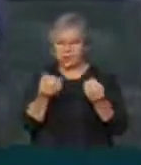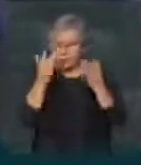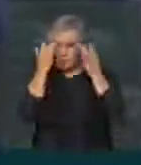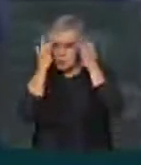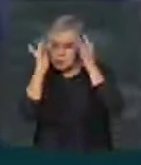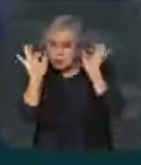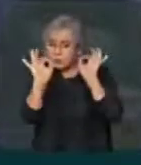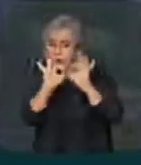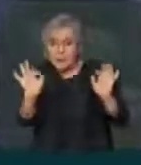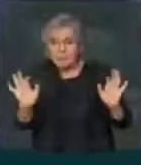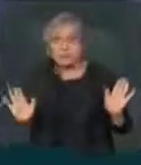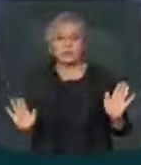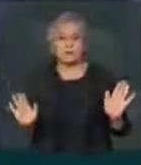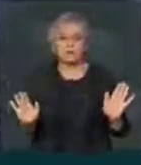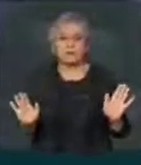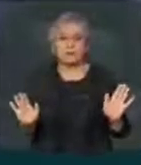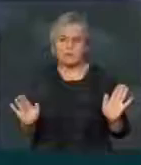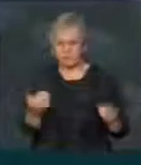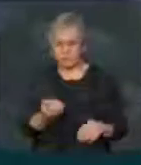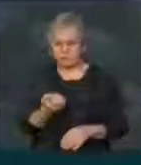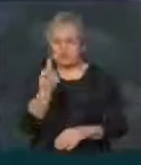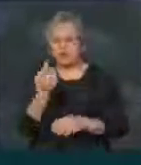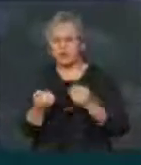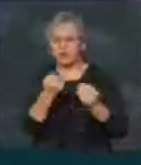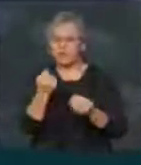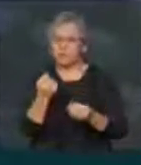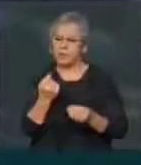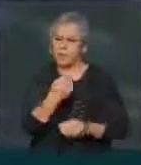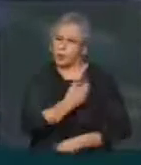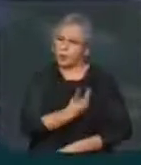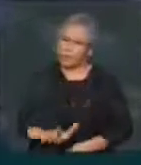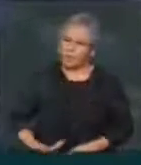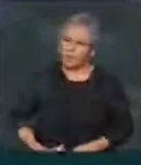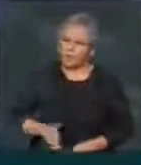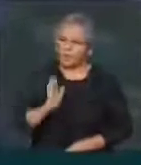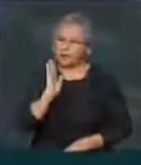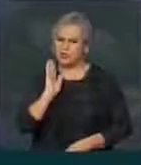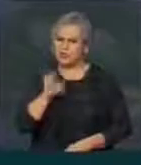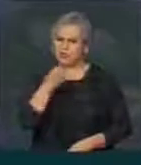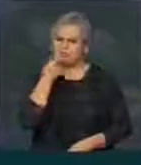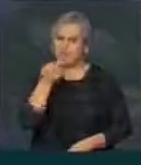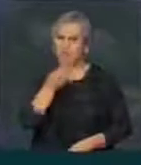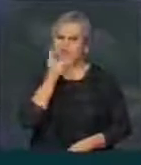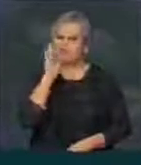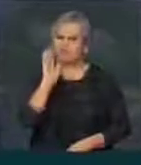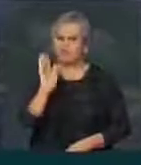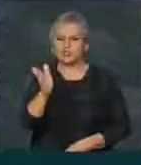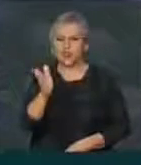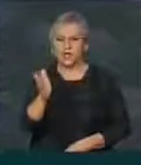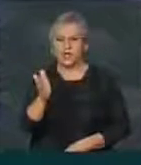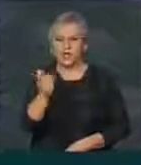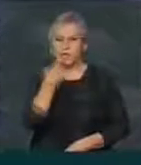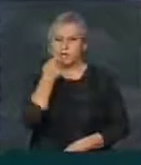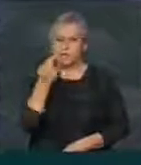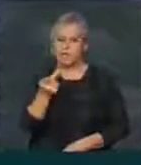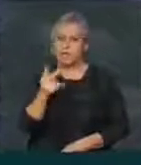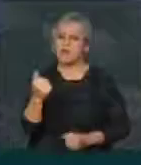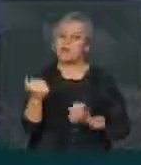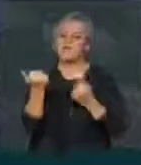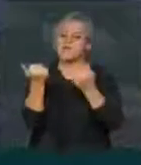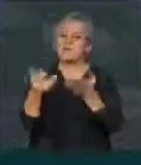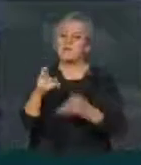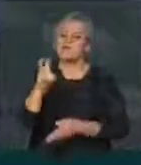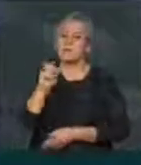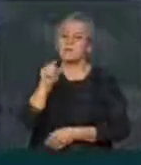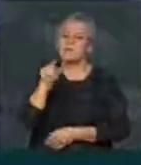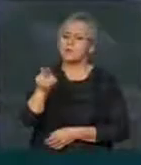existe, e me estranha muito o governador já colocar, já oferecer 50 mil reais